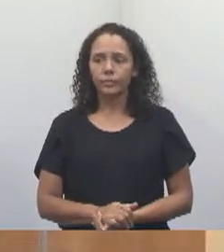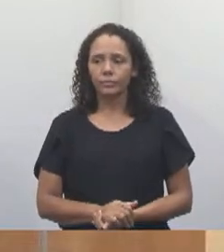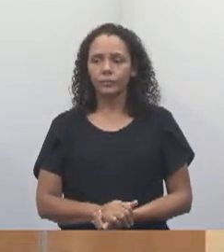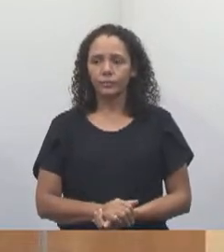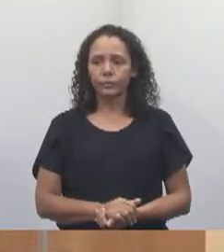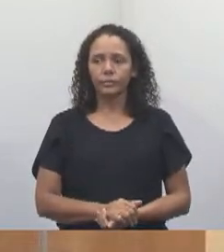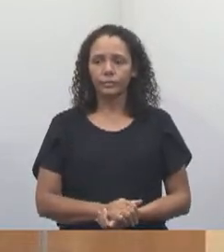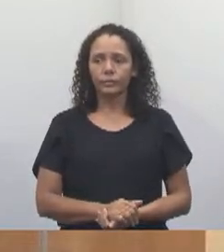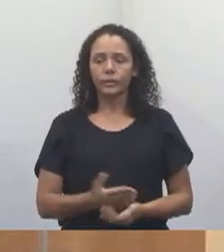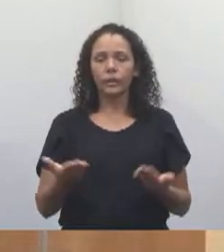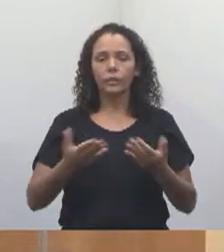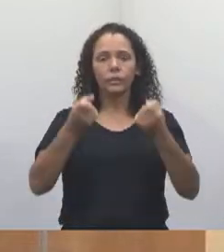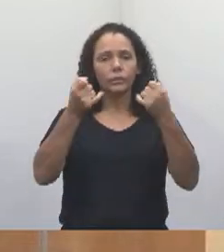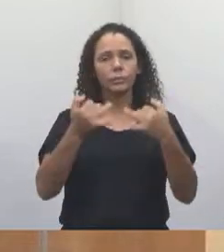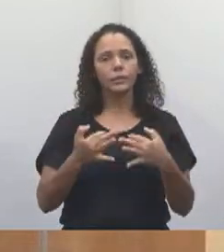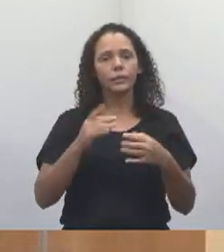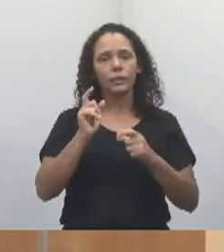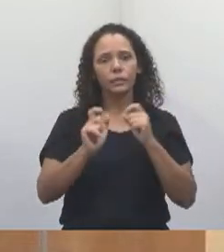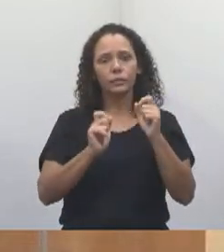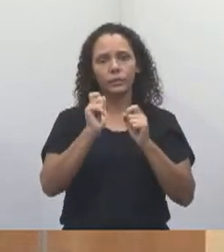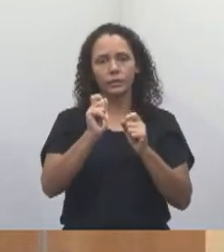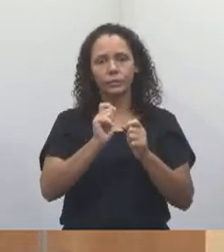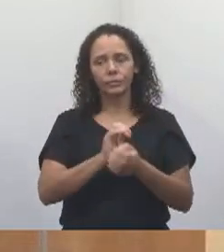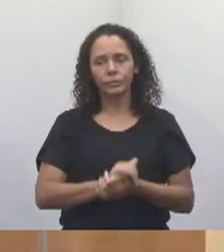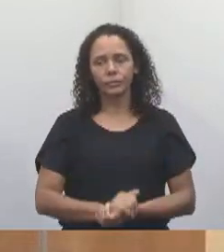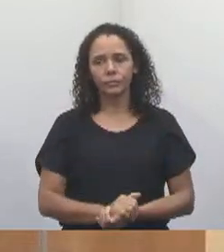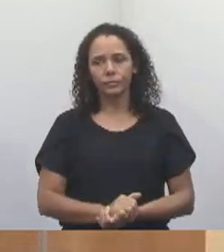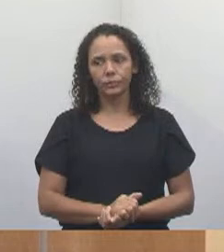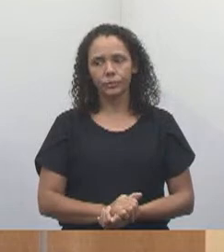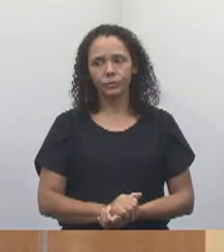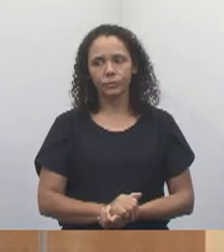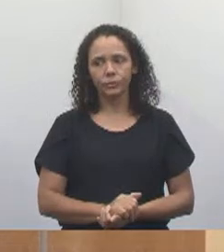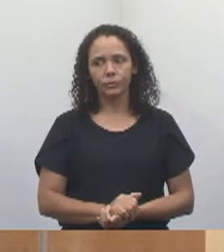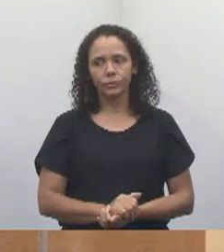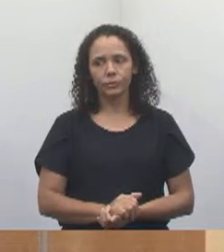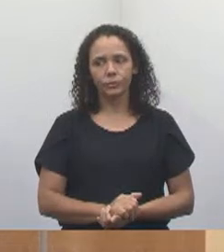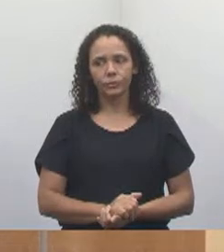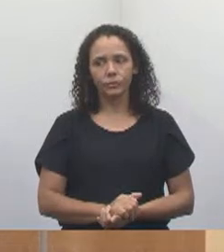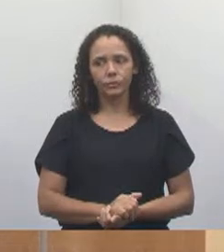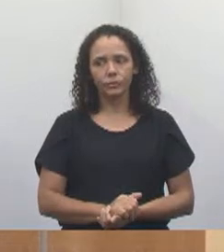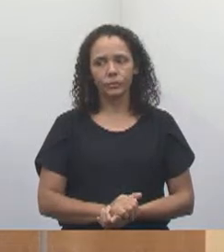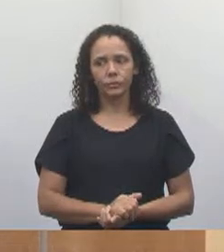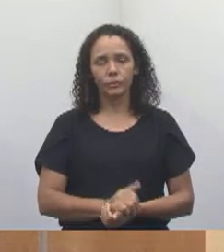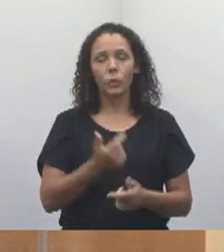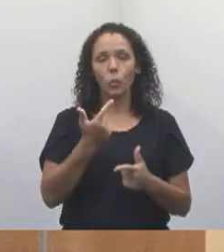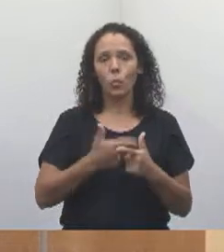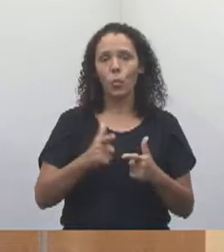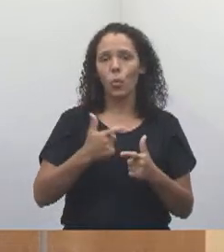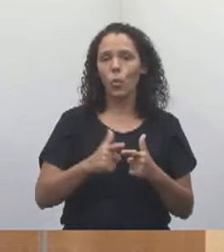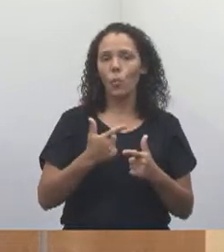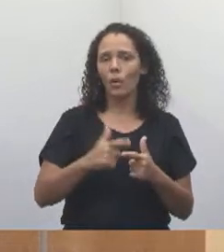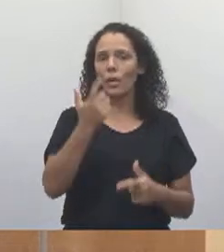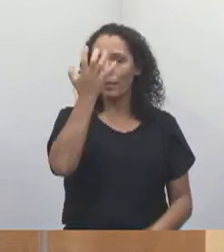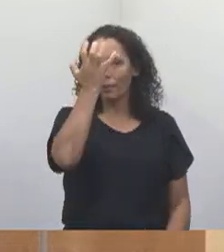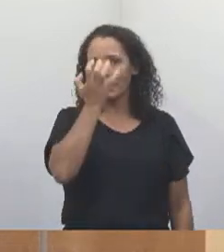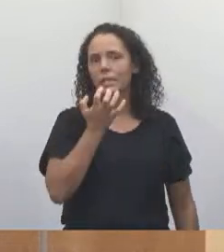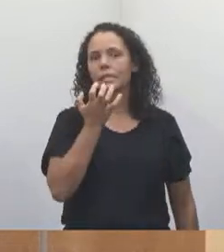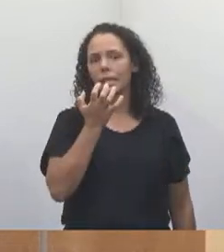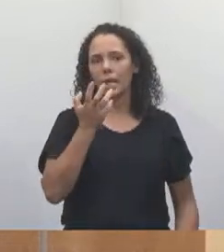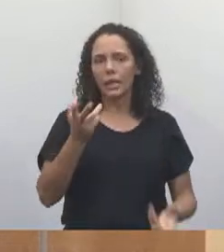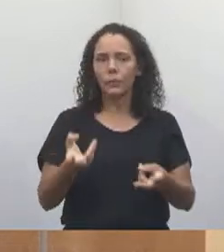Quero agora falar a respeito de um problema sério que nós estamos